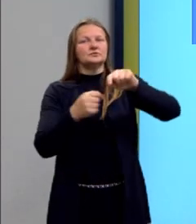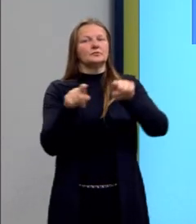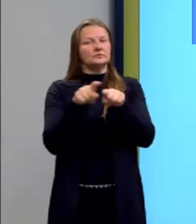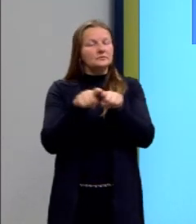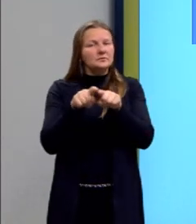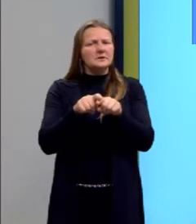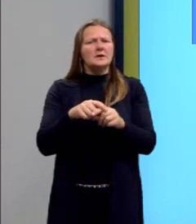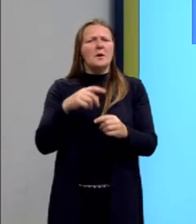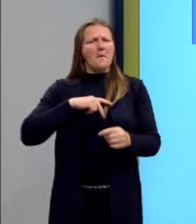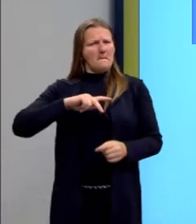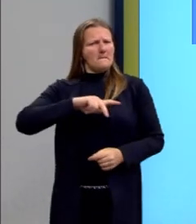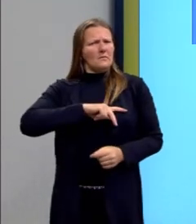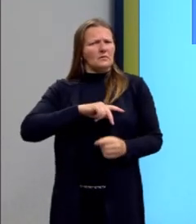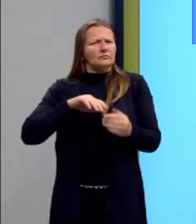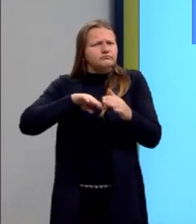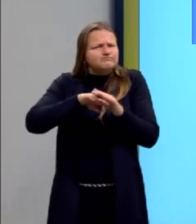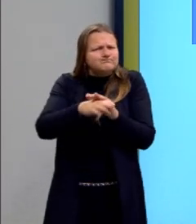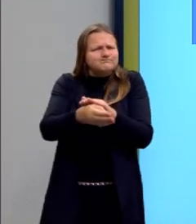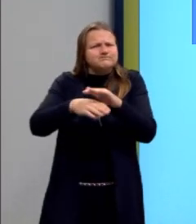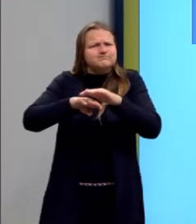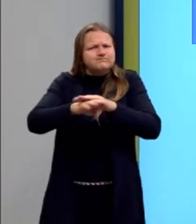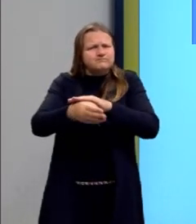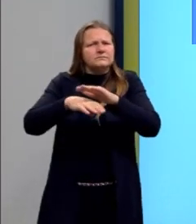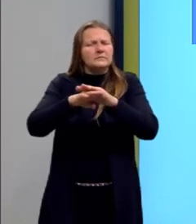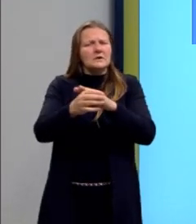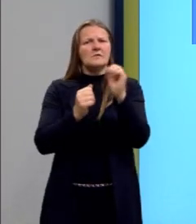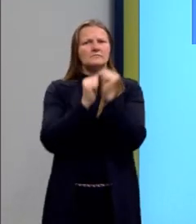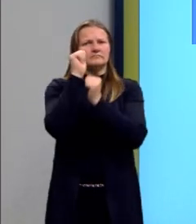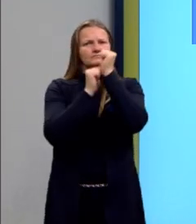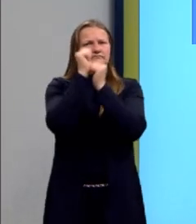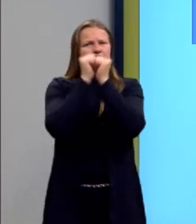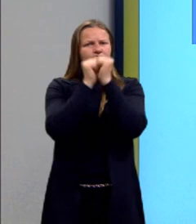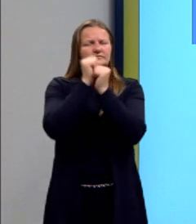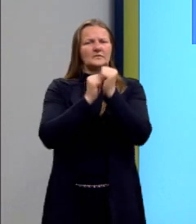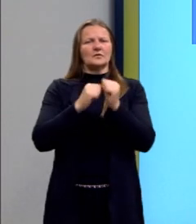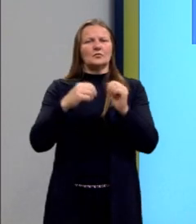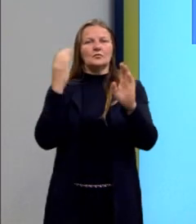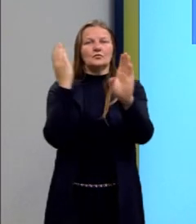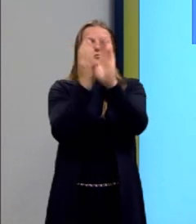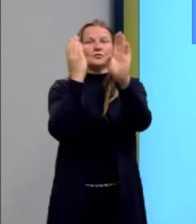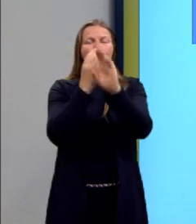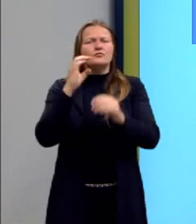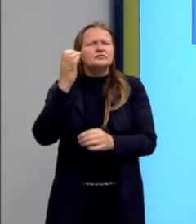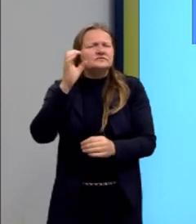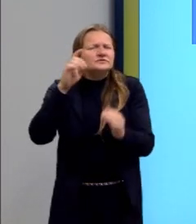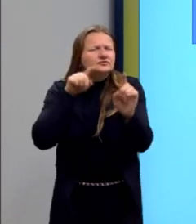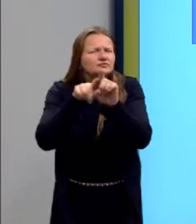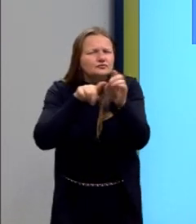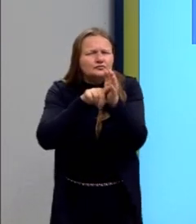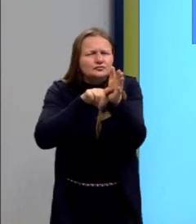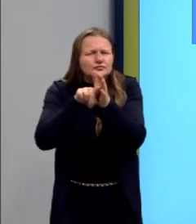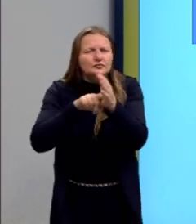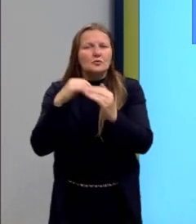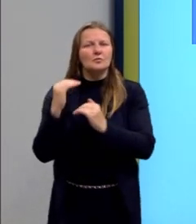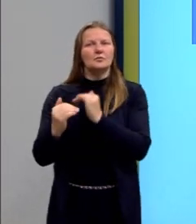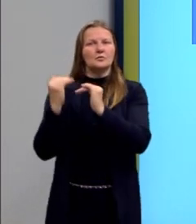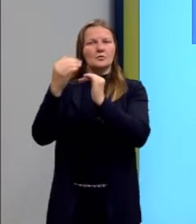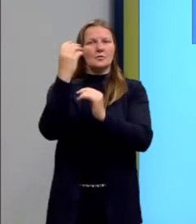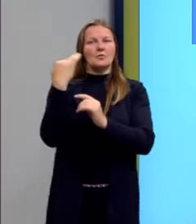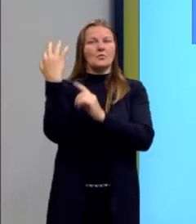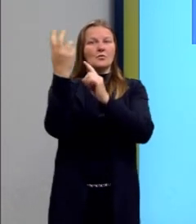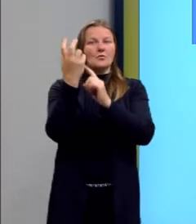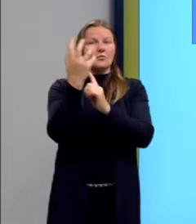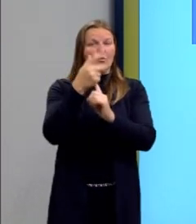ainda estava se acostumando com os processos de industrialização, descobertas científicas, progressos culturais,